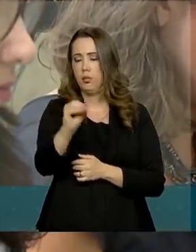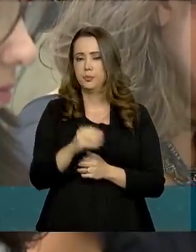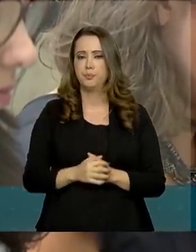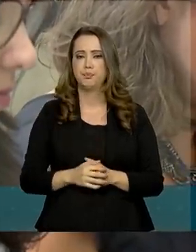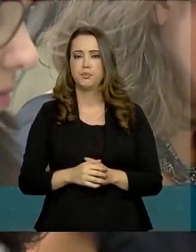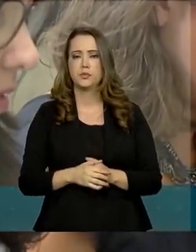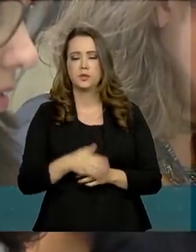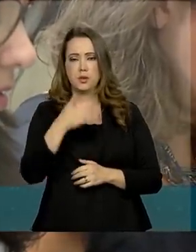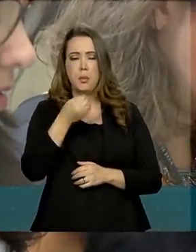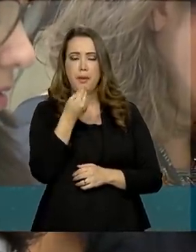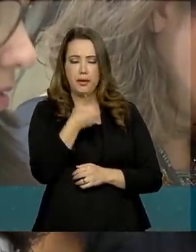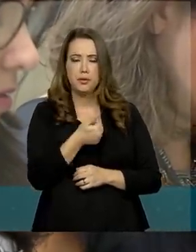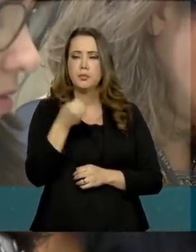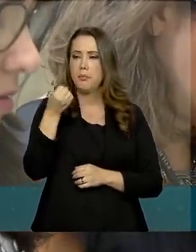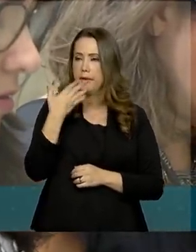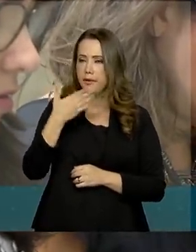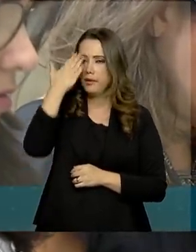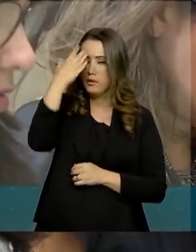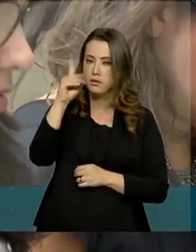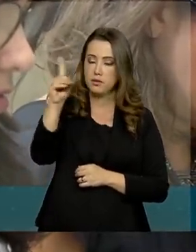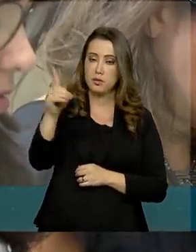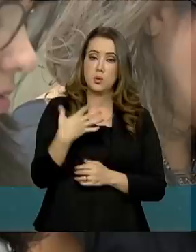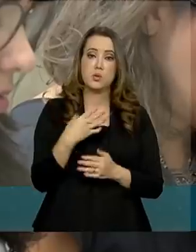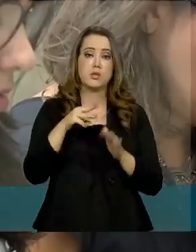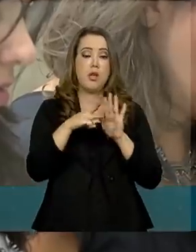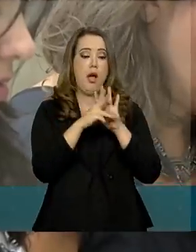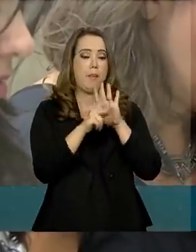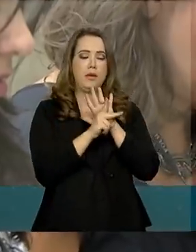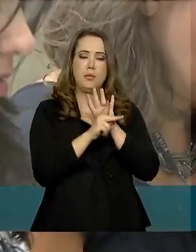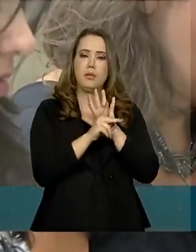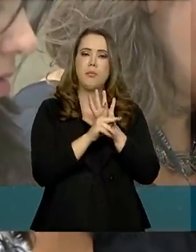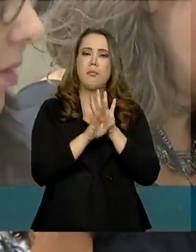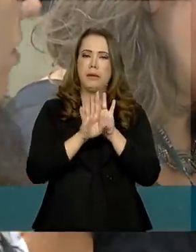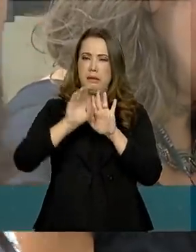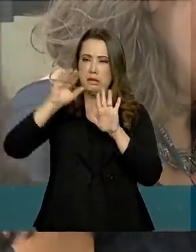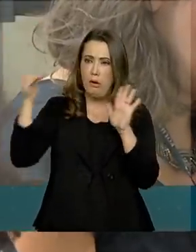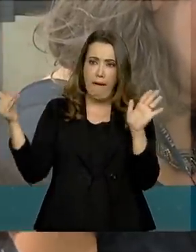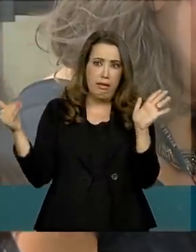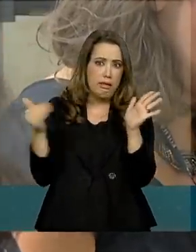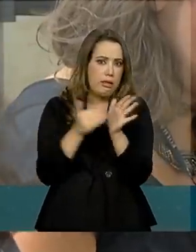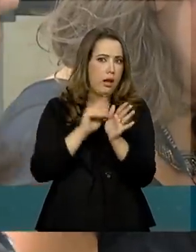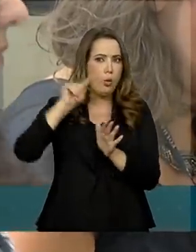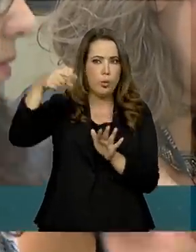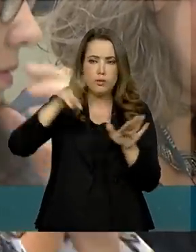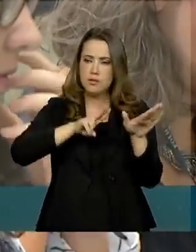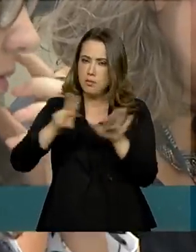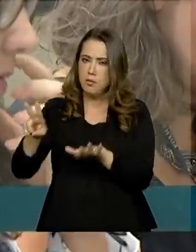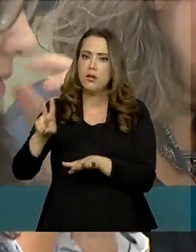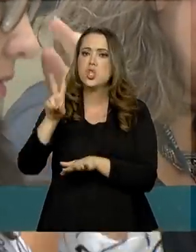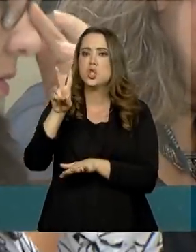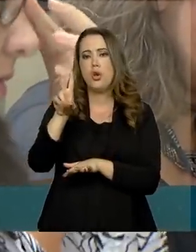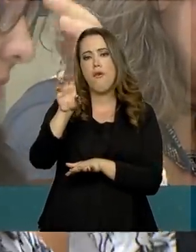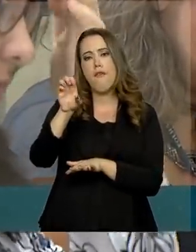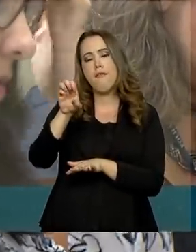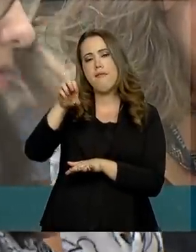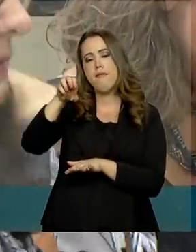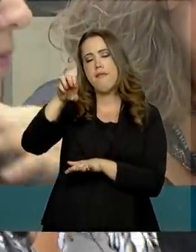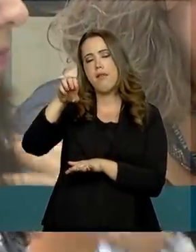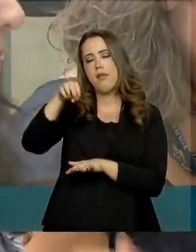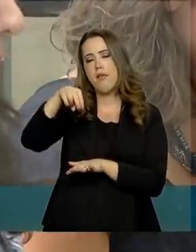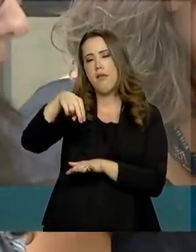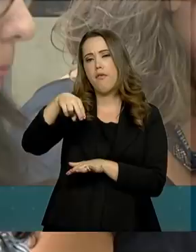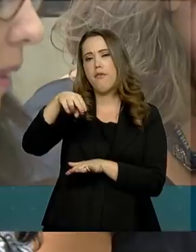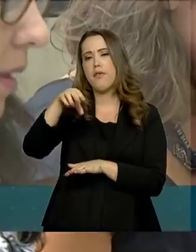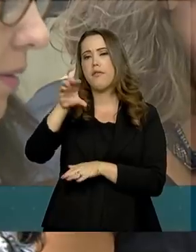que trata da reestruturação dos ministérios vence na outra semana. Queria saber se o governo tem um plano B caso